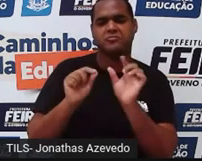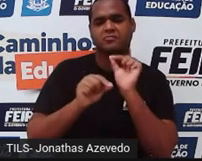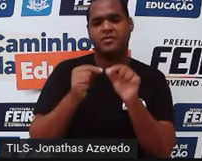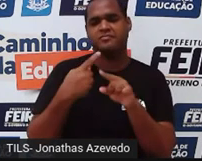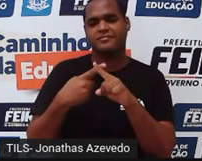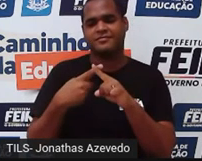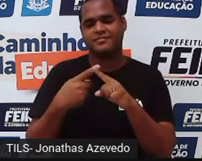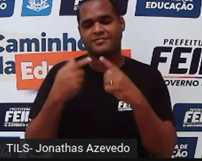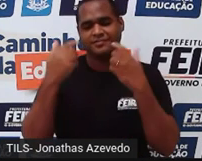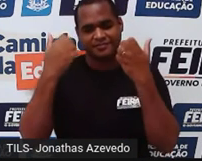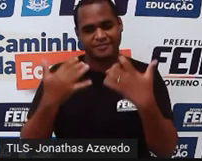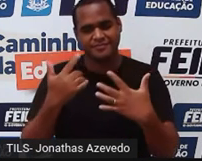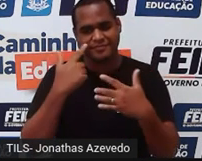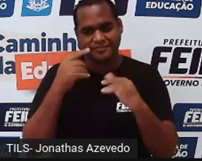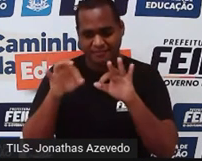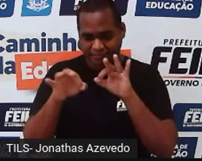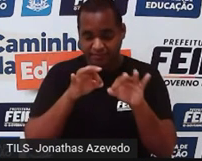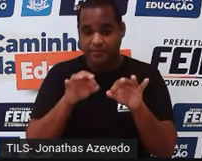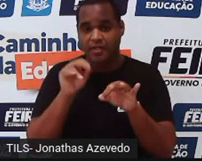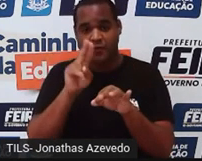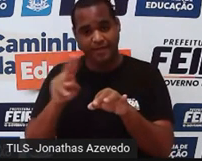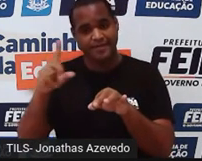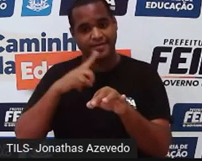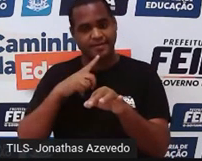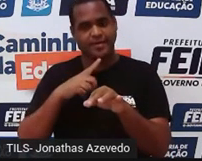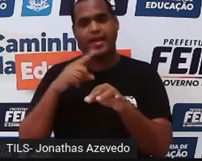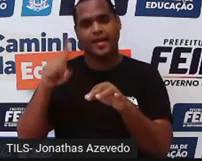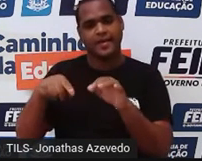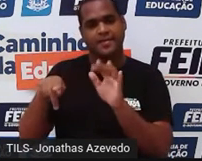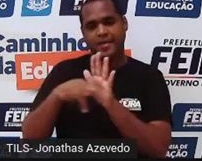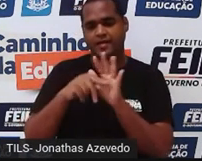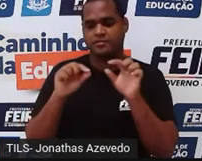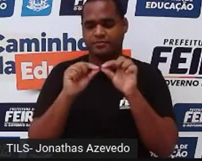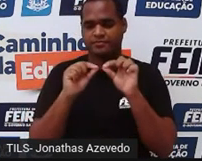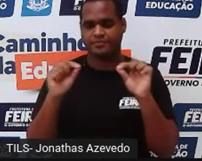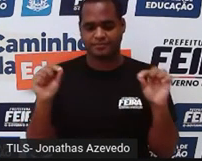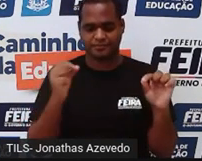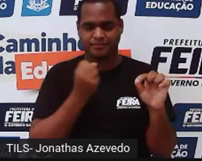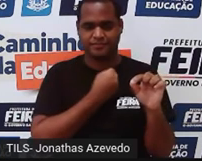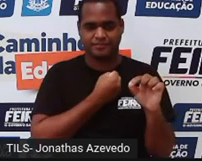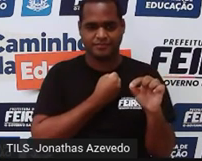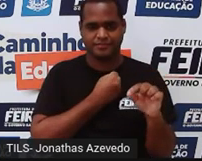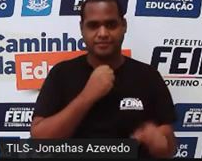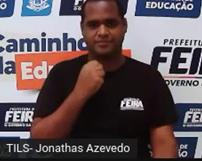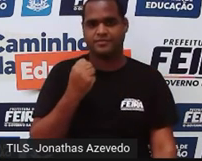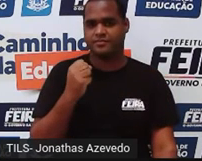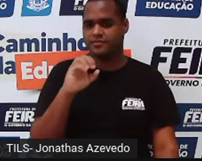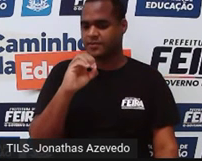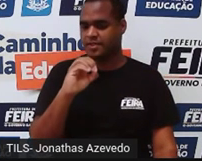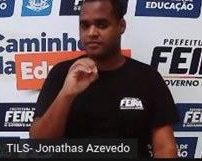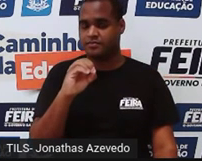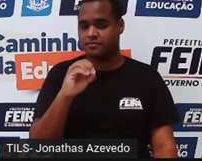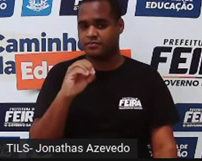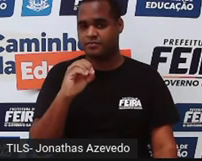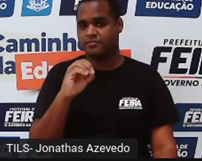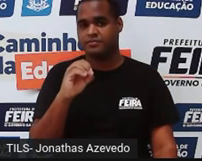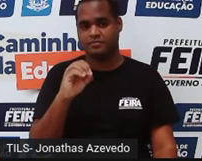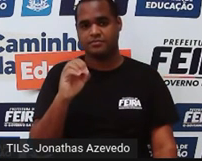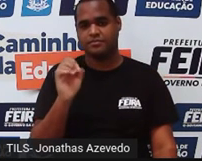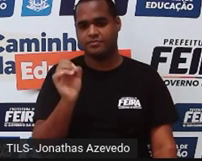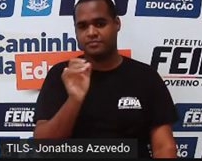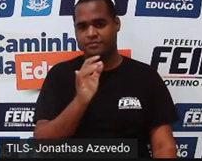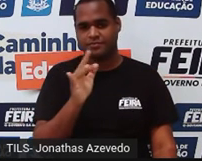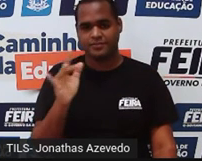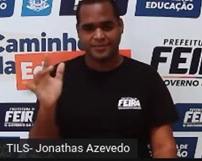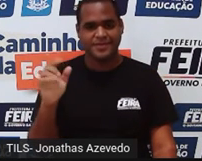Para fazer esse cálculo, eu vou usar ali uma parte da reta numérica, tá? O zero, a direita dos zeros positivos,